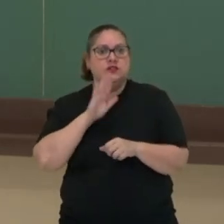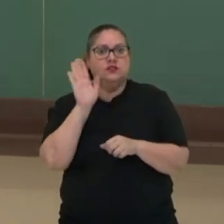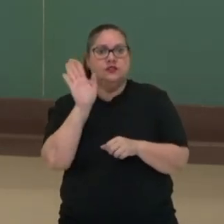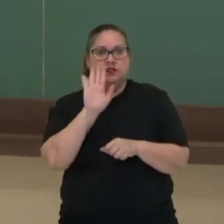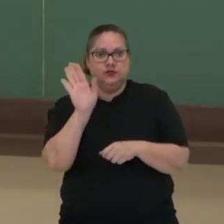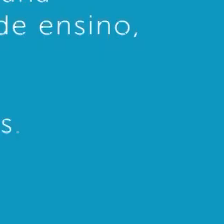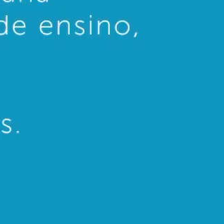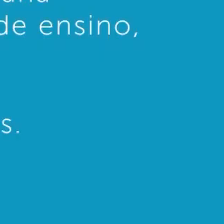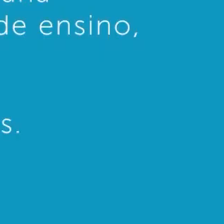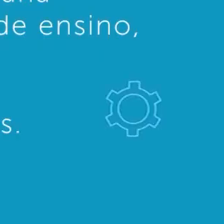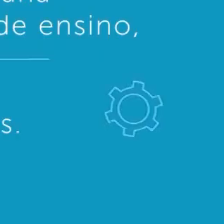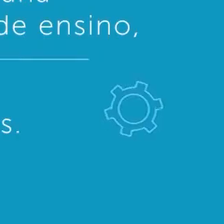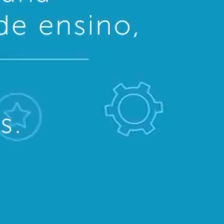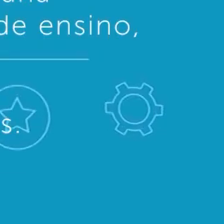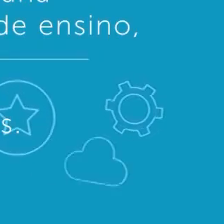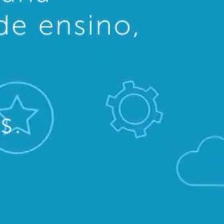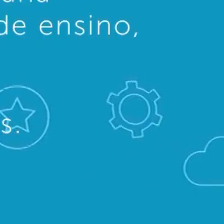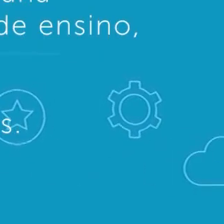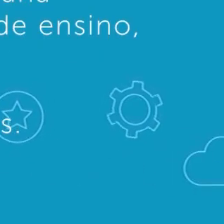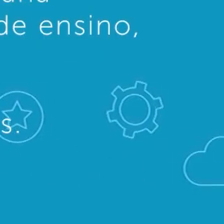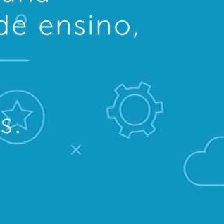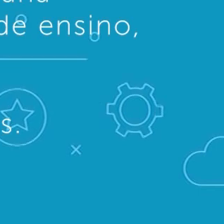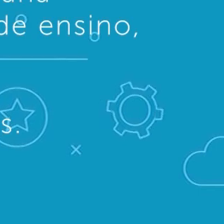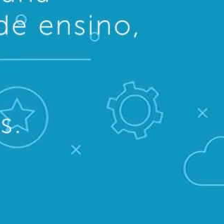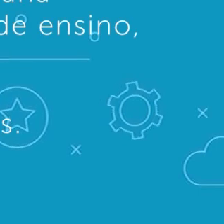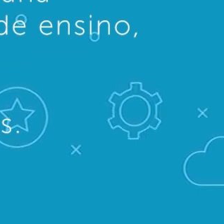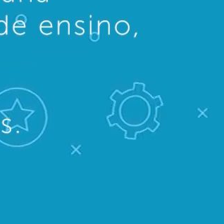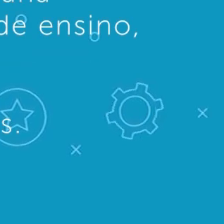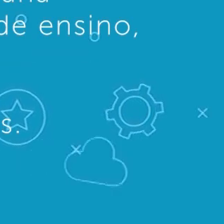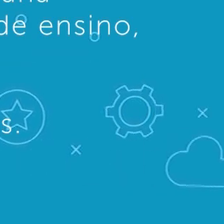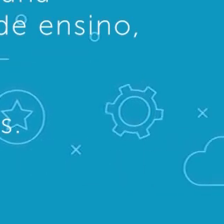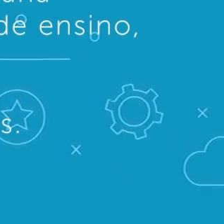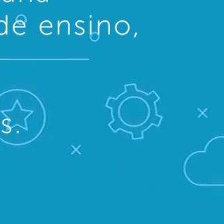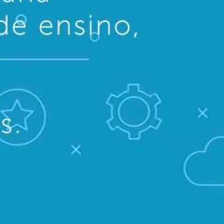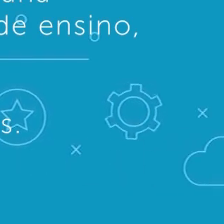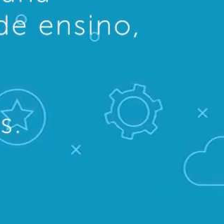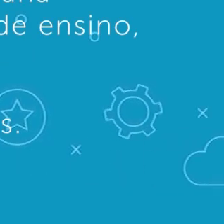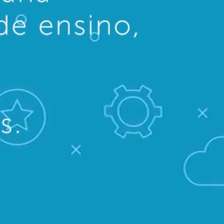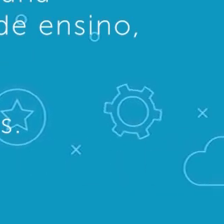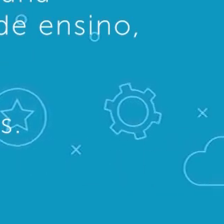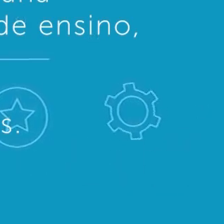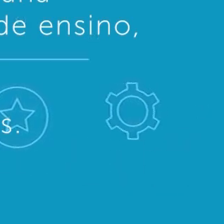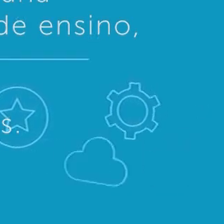até breve! Transcrição Quintena Coelho Transcrição